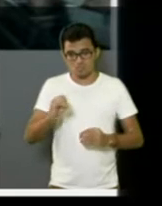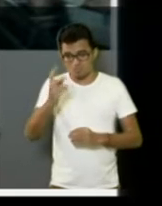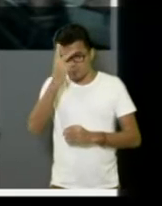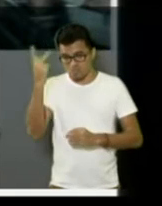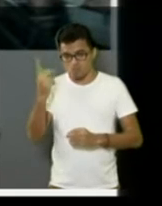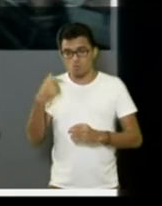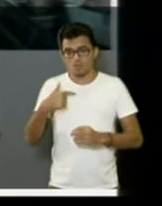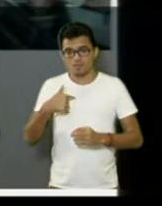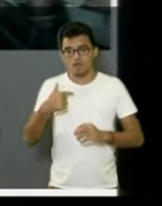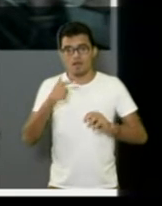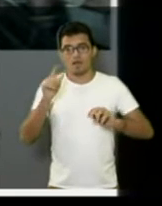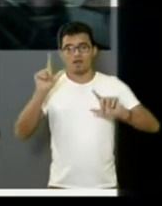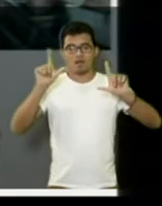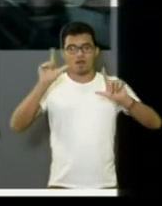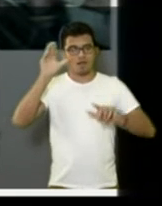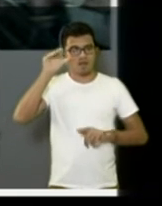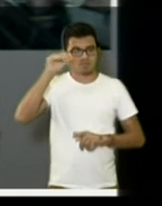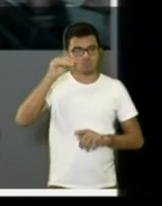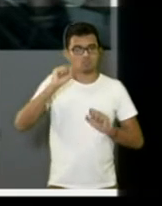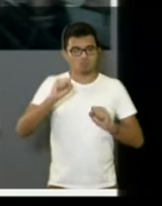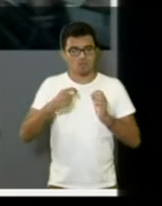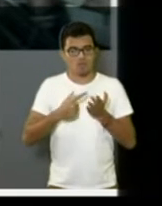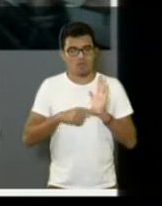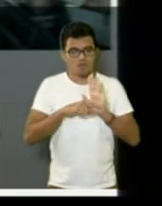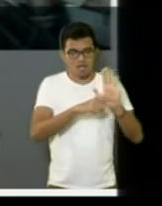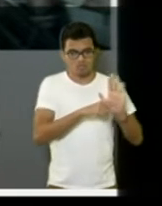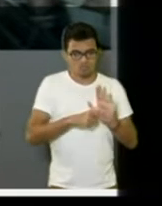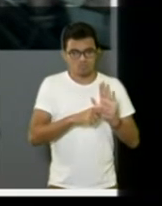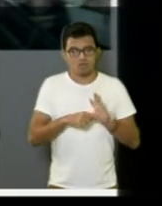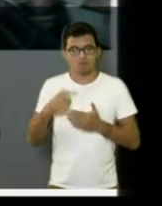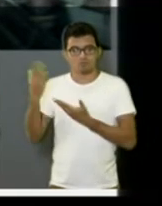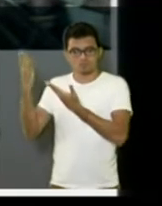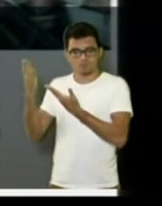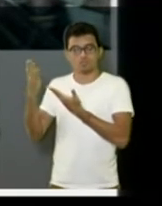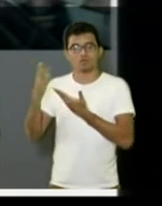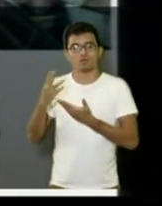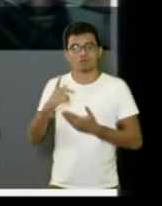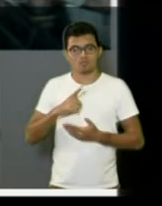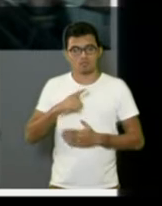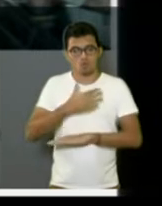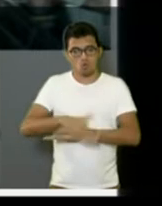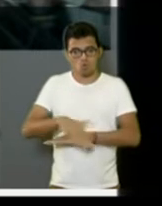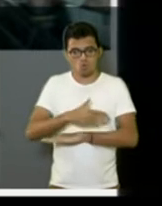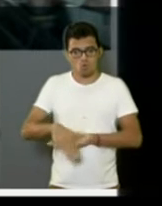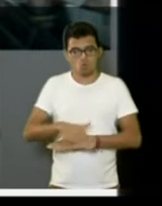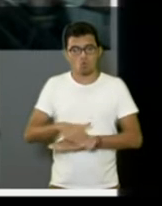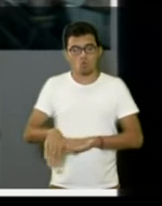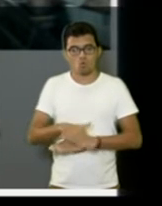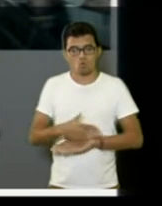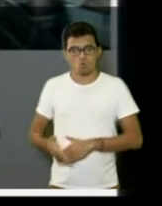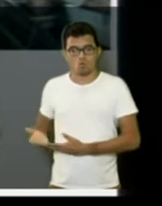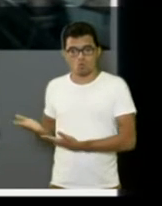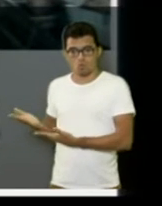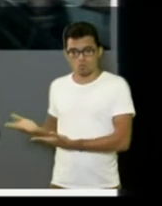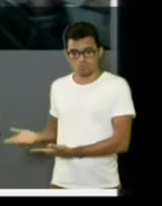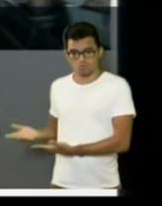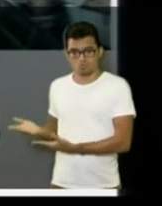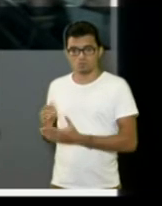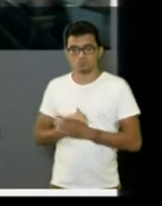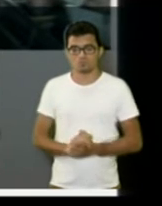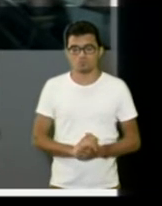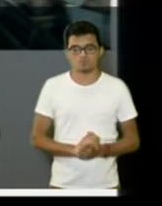doação, com certeza essas famílias vão agradecer. Fica na rua Antônio Maria Brandão, número 110, do Jardim Cruzeiro do Sul.